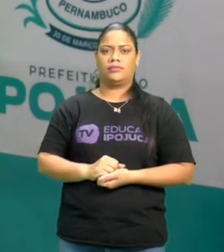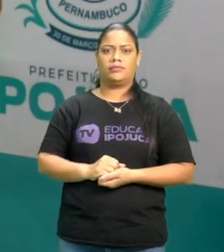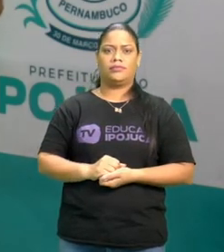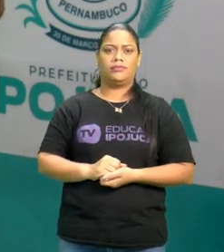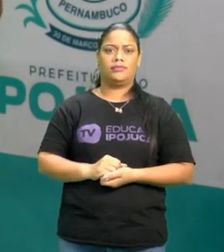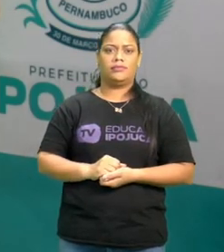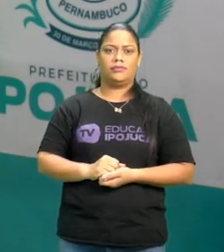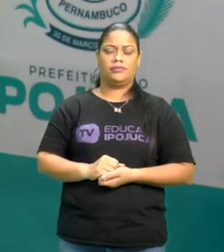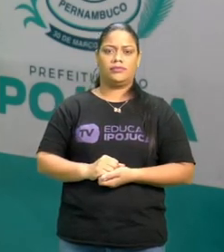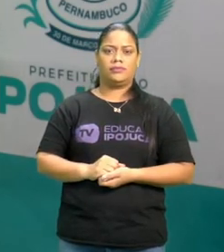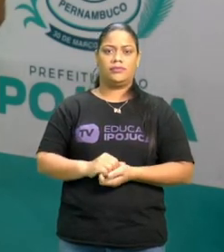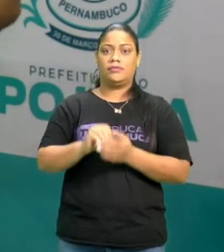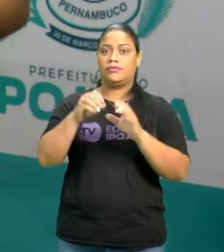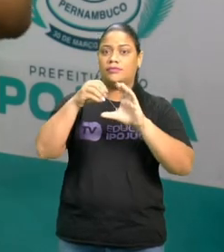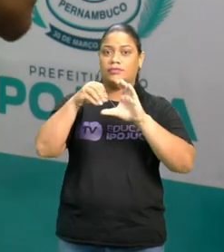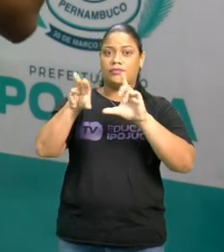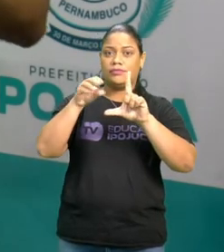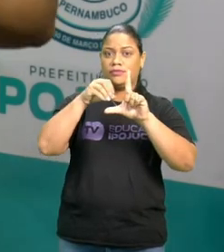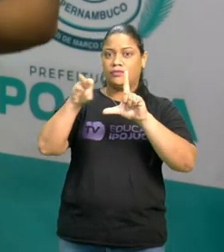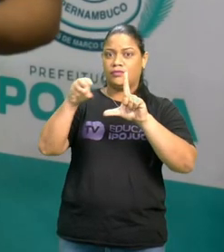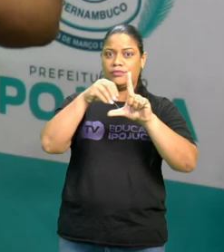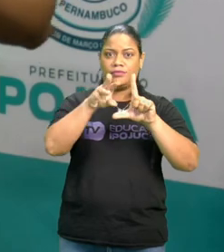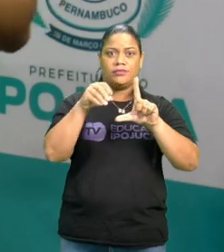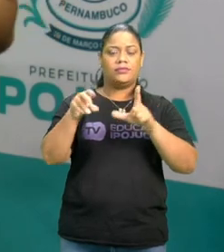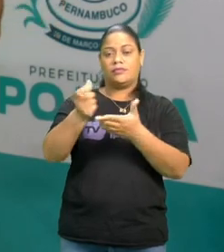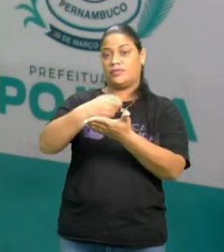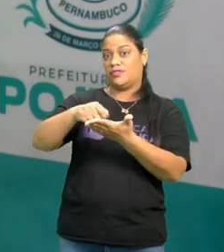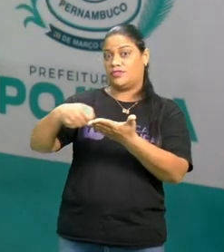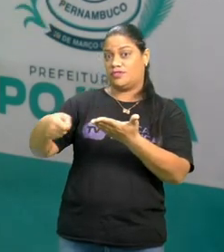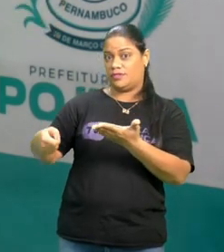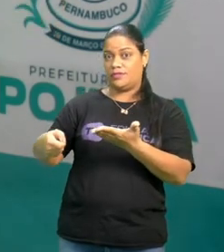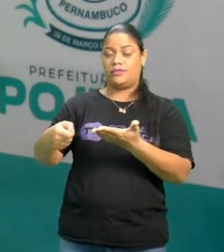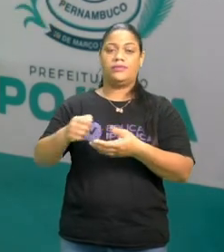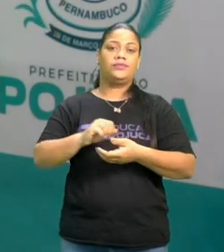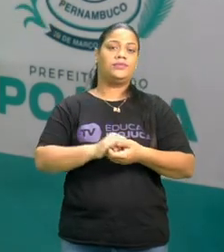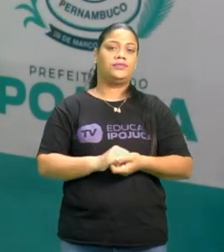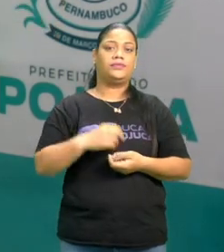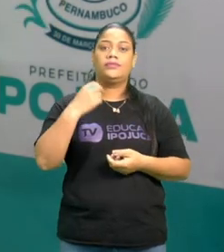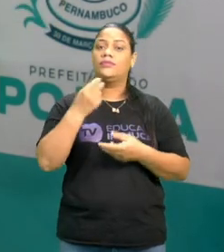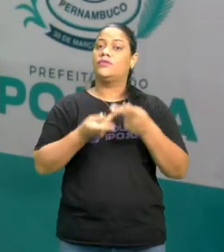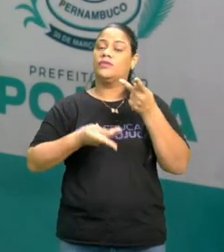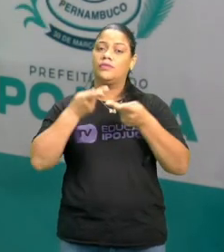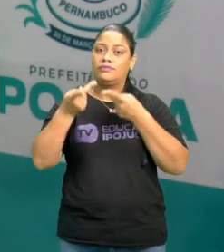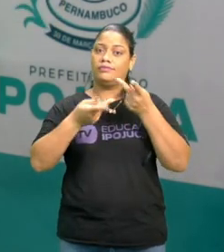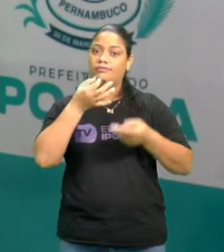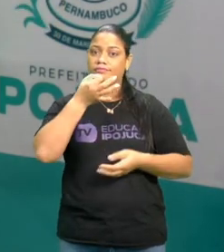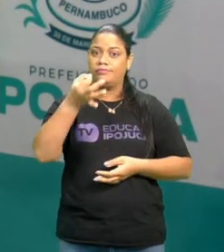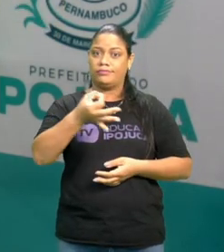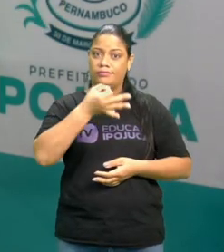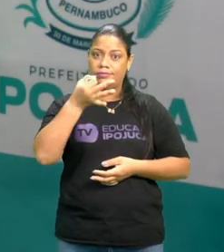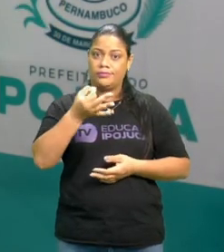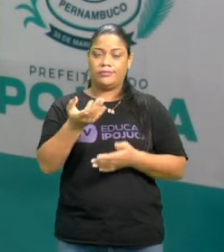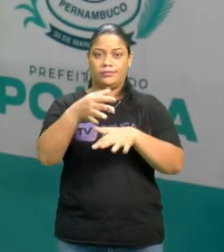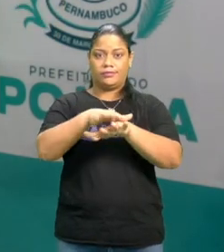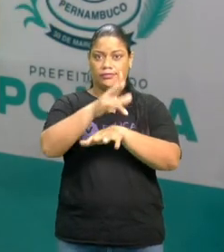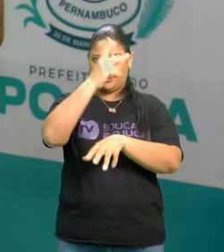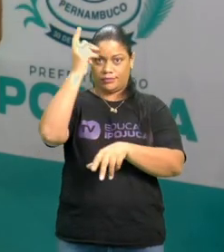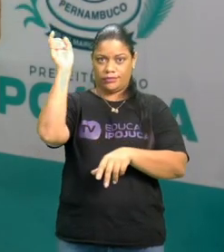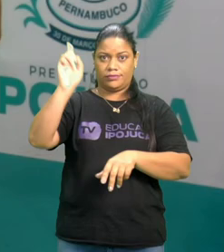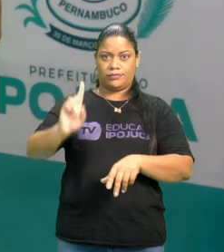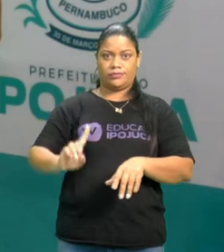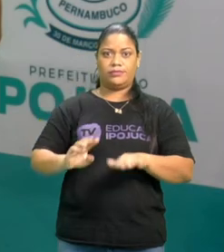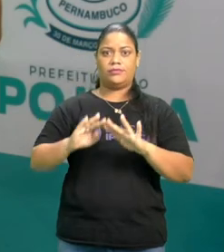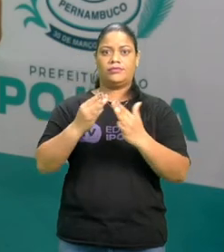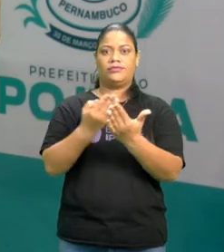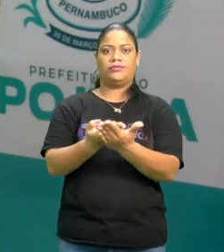compartilhe o seu relato, que seja por escrito ou oral, sobre a questão da inclusão dos deficientes em sala de